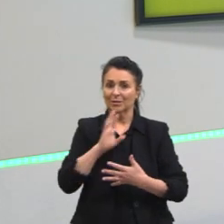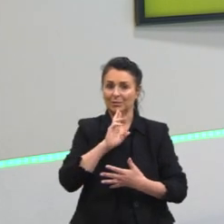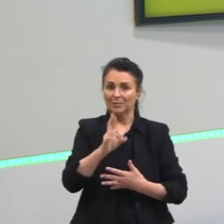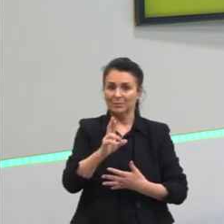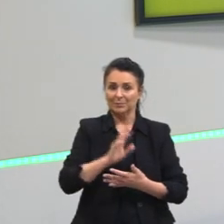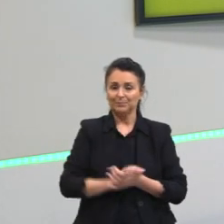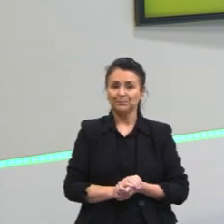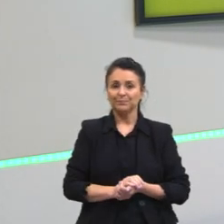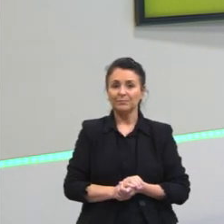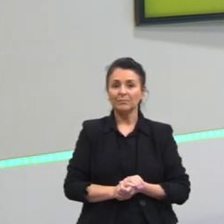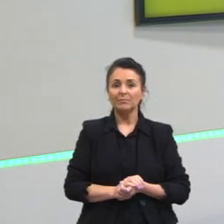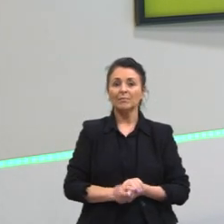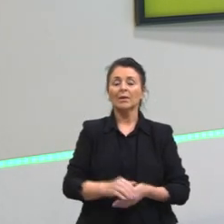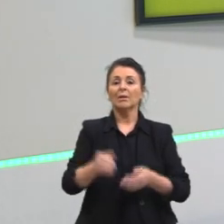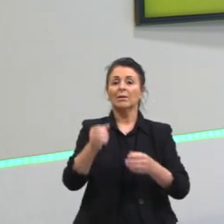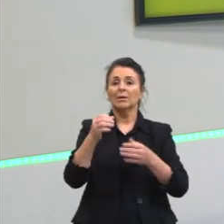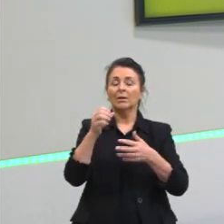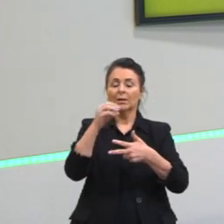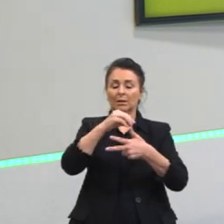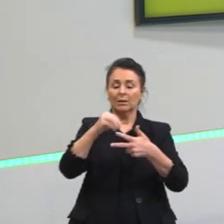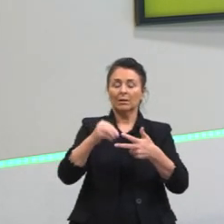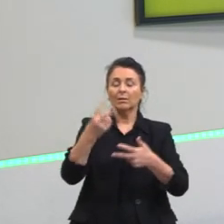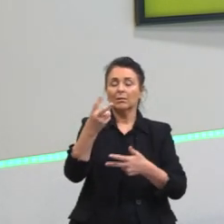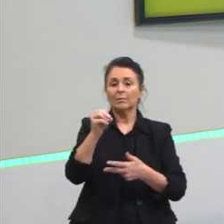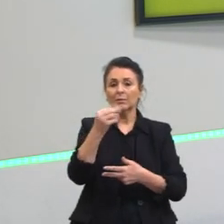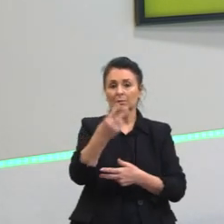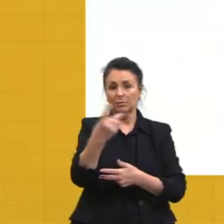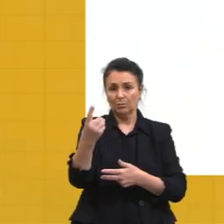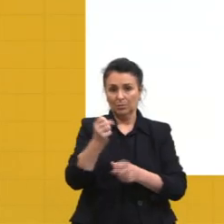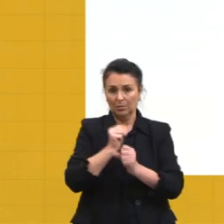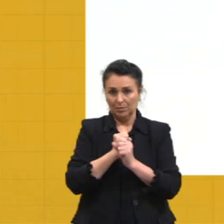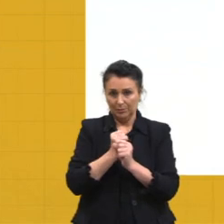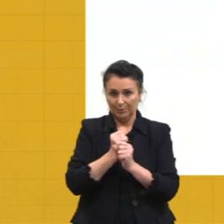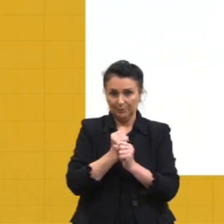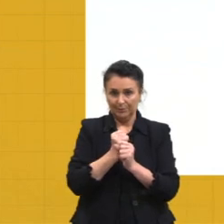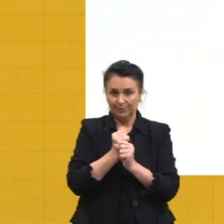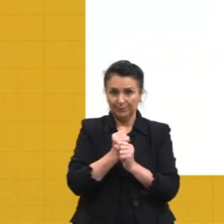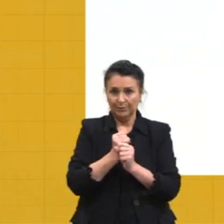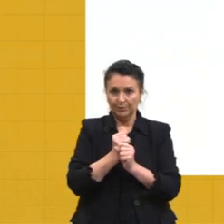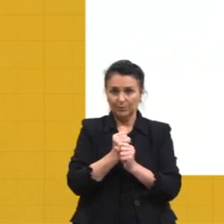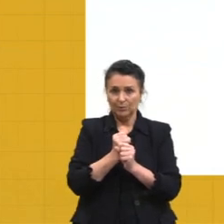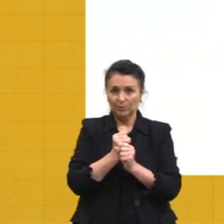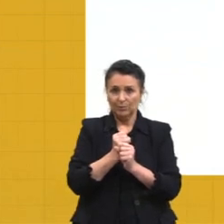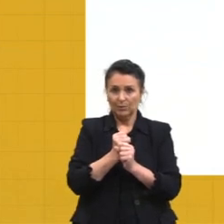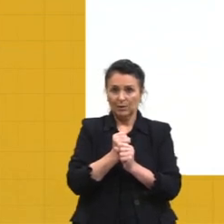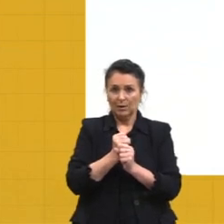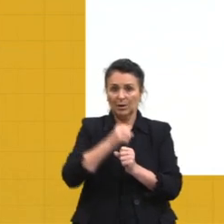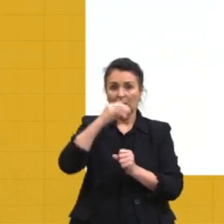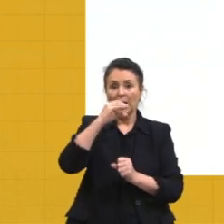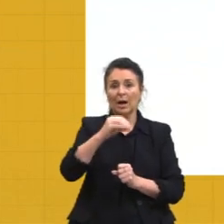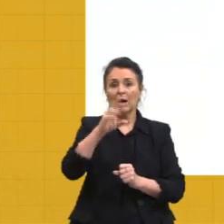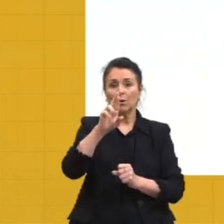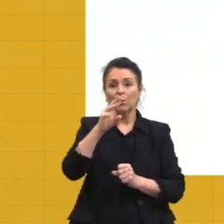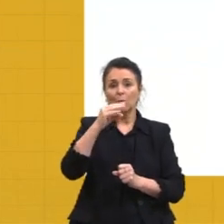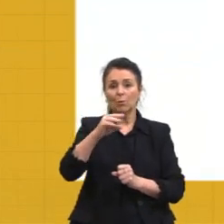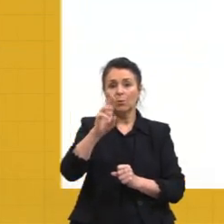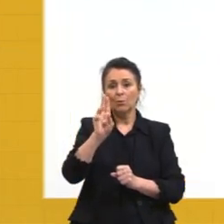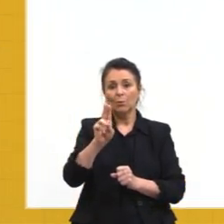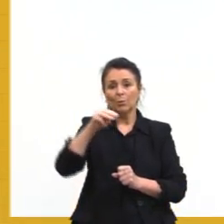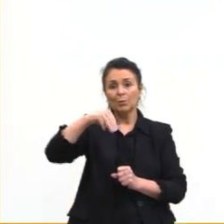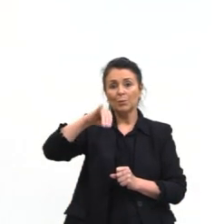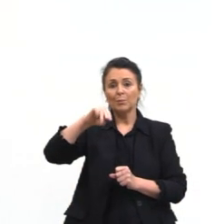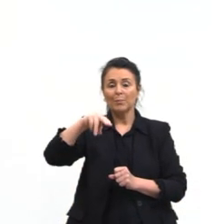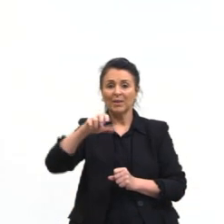E nem em 2021, no ano passado, a curcumina, uma das